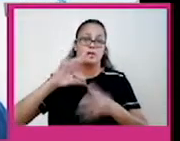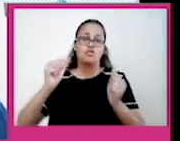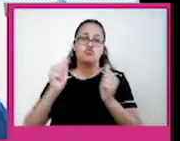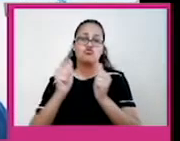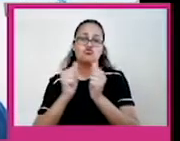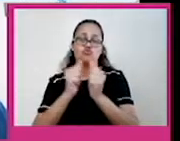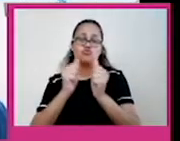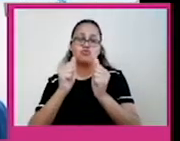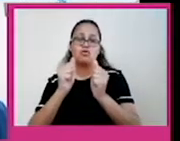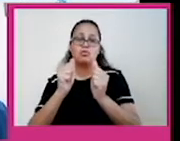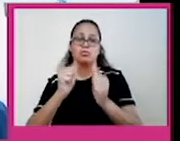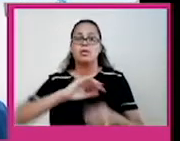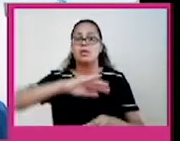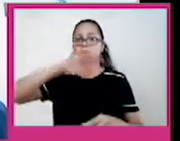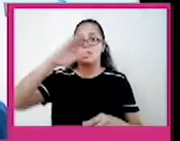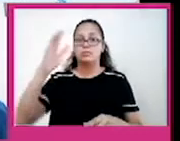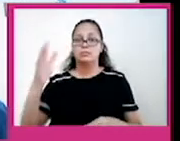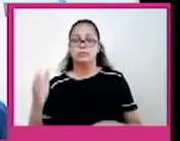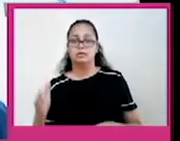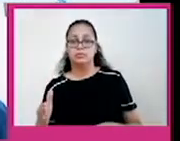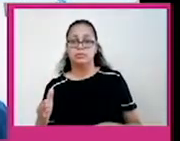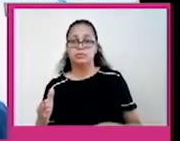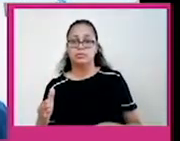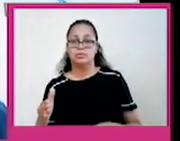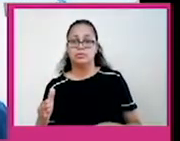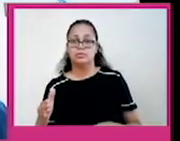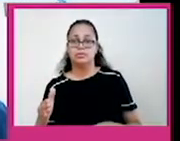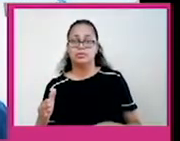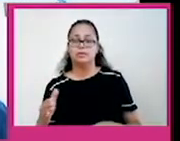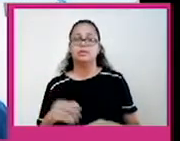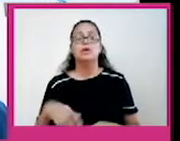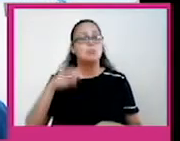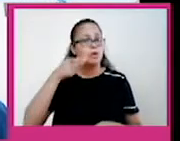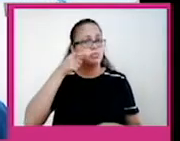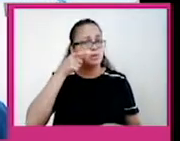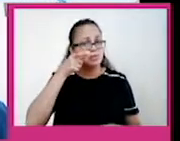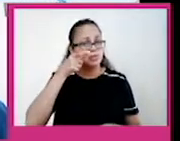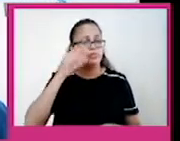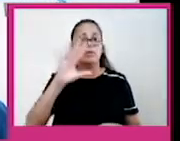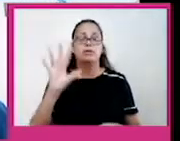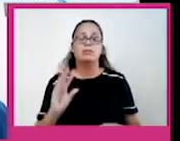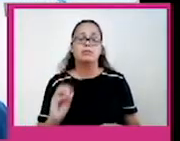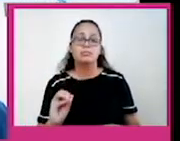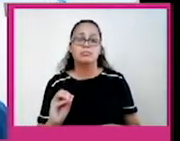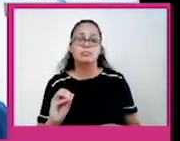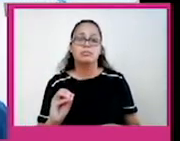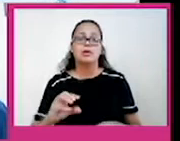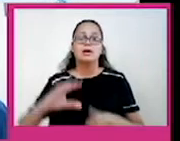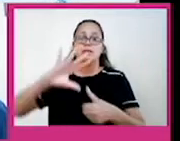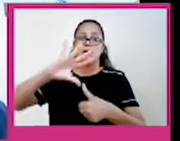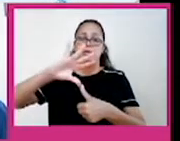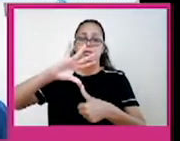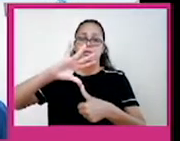placas, elevadas montanhas. Se vocês puderem observar aqui, a placa de Nazca com a placa do Pacífico, a placa de Nazca aqui com a placa sul-americana